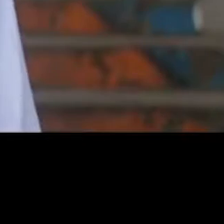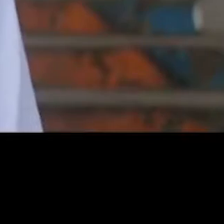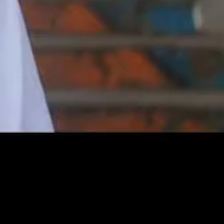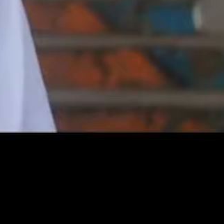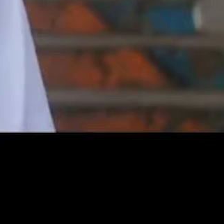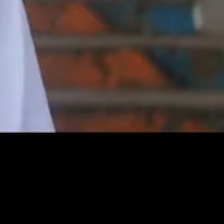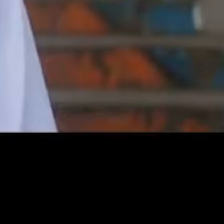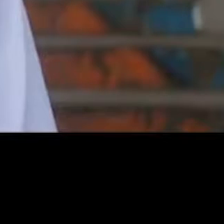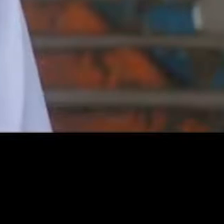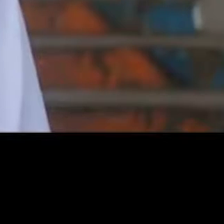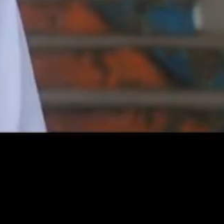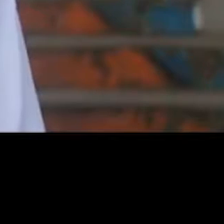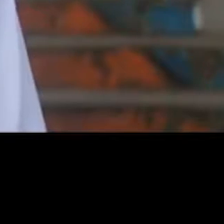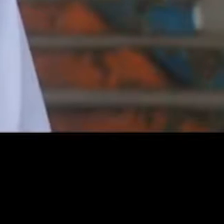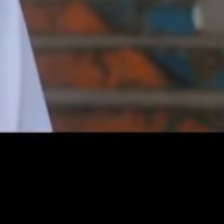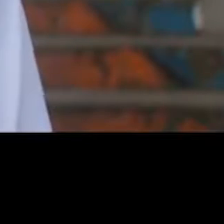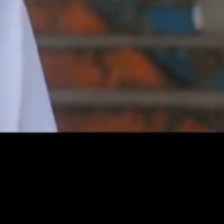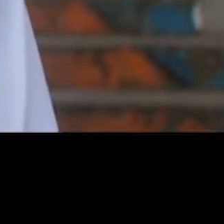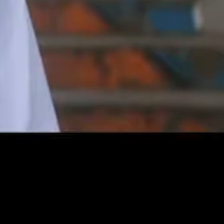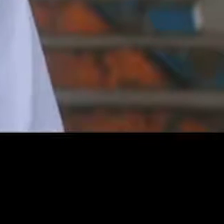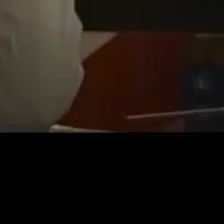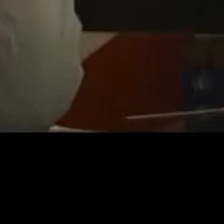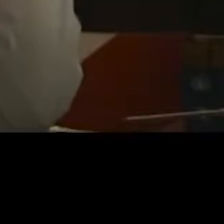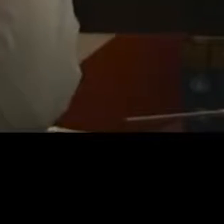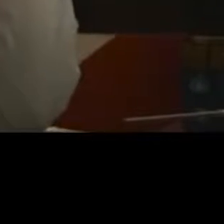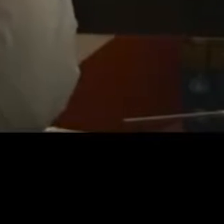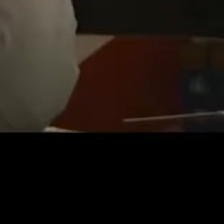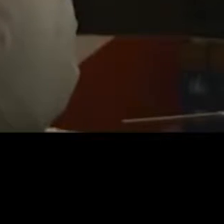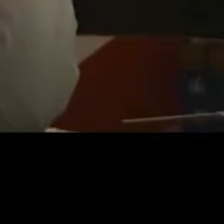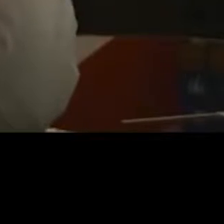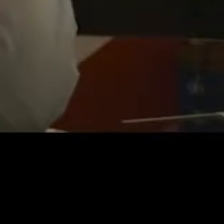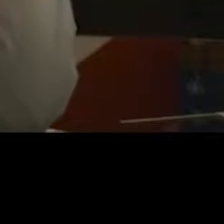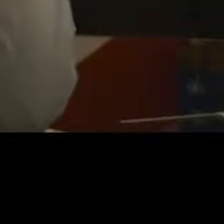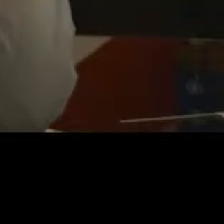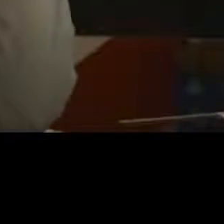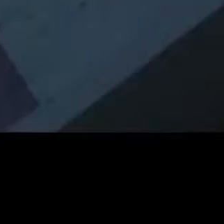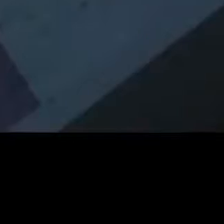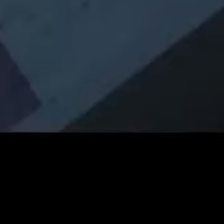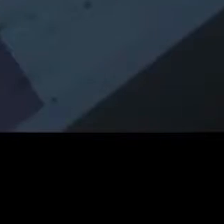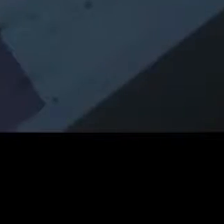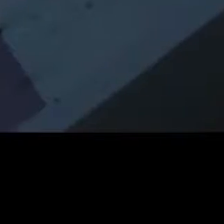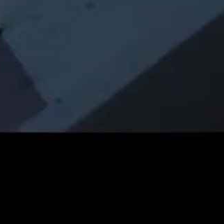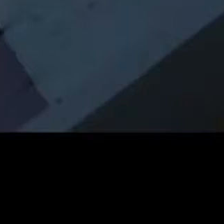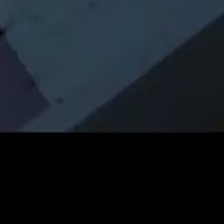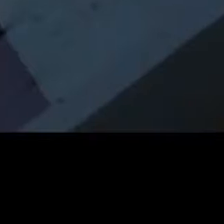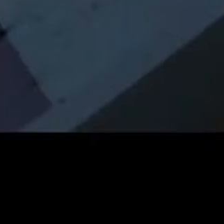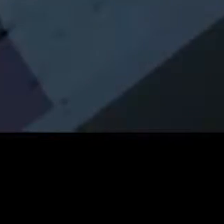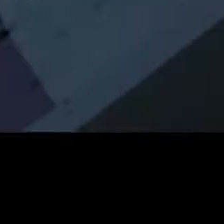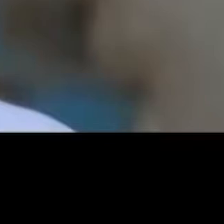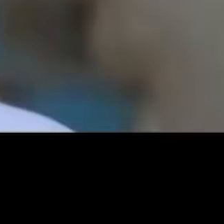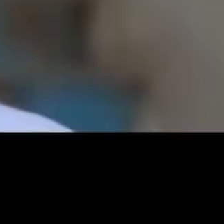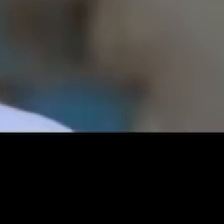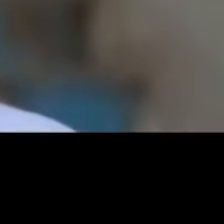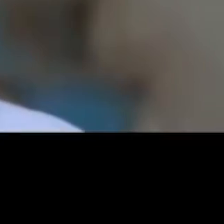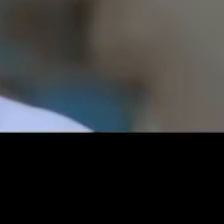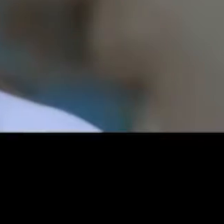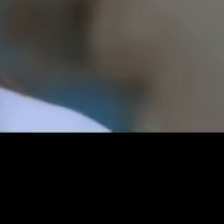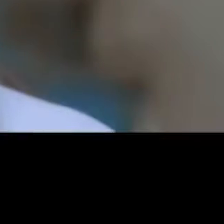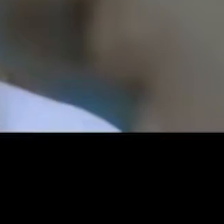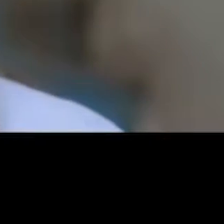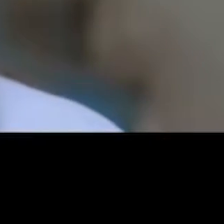Algumas colegas falaram, olha, vai lá e se inscreve, vai receber o Bolsa Família. Eu tive esse suporte até